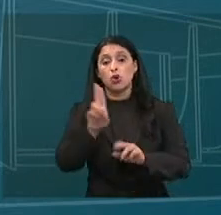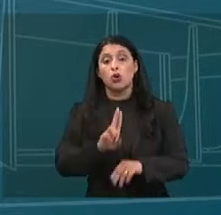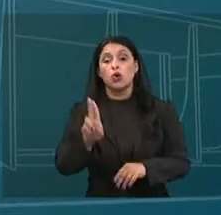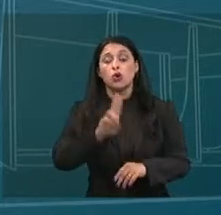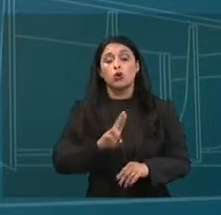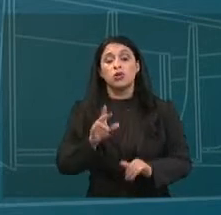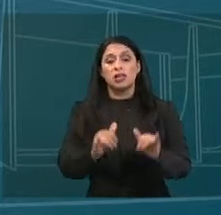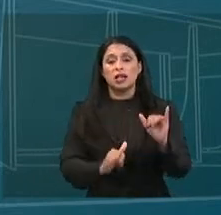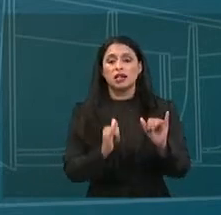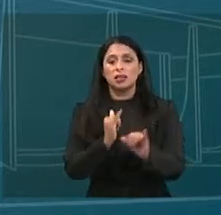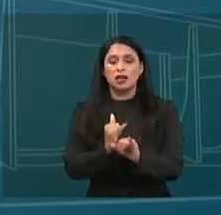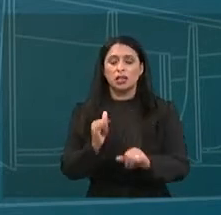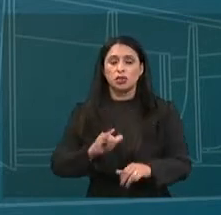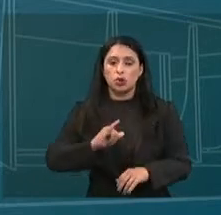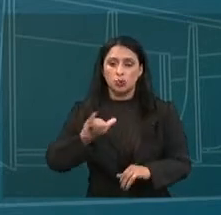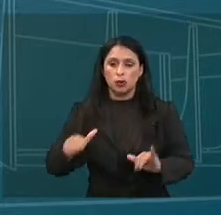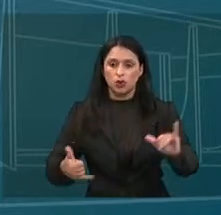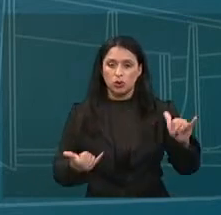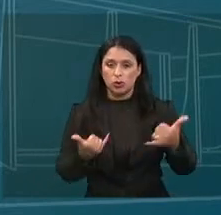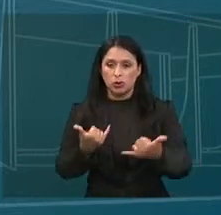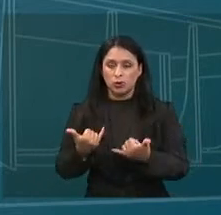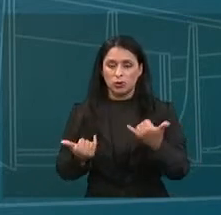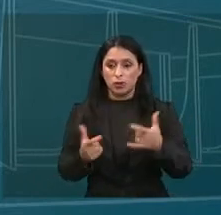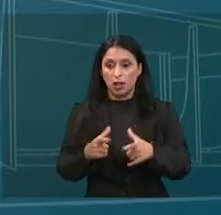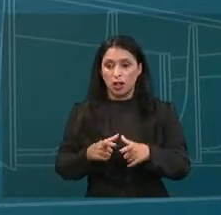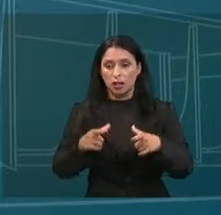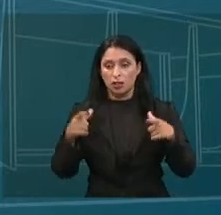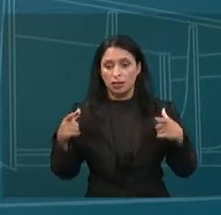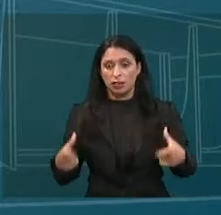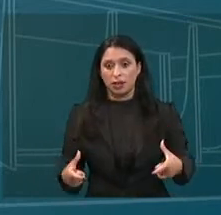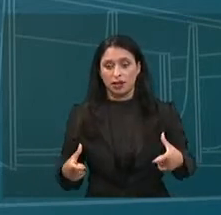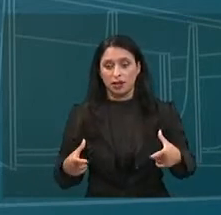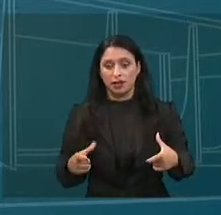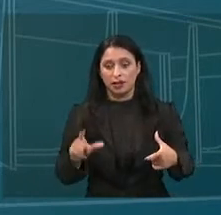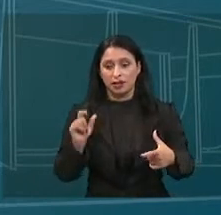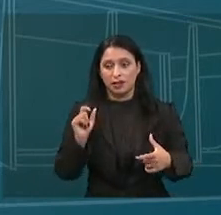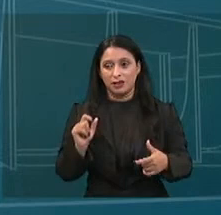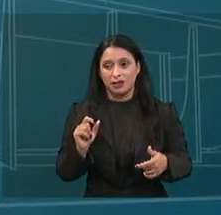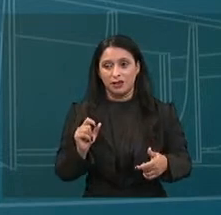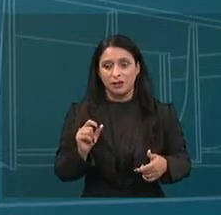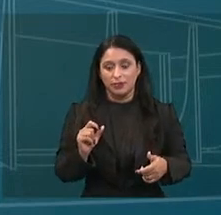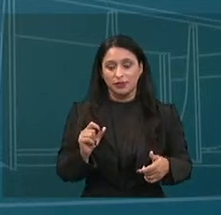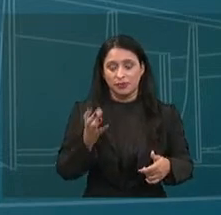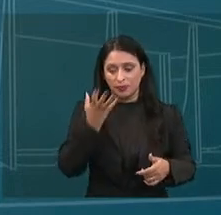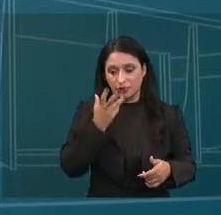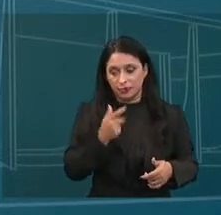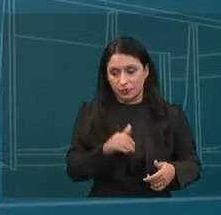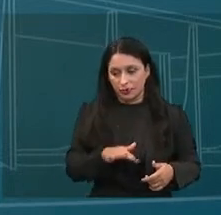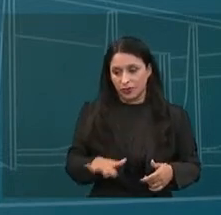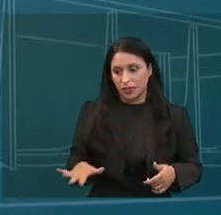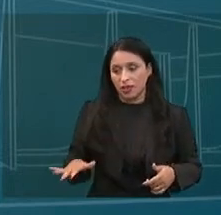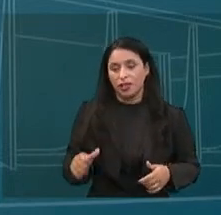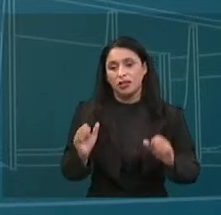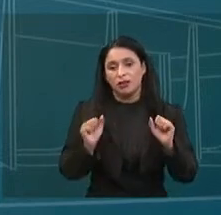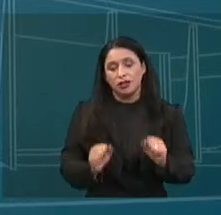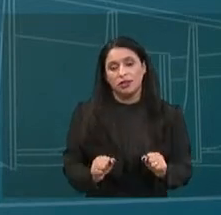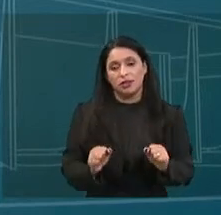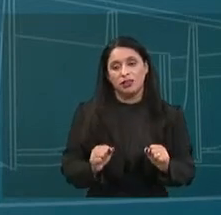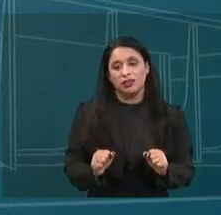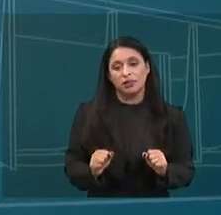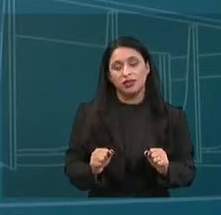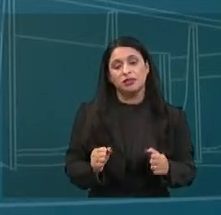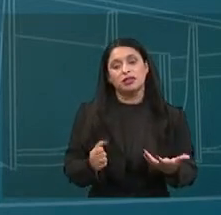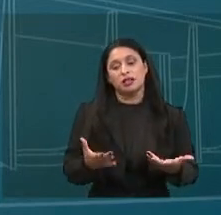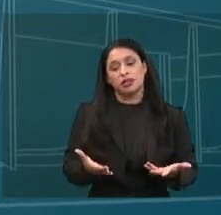Essas oportunidades devem ser cada vez mais maximizadas, com os riscos minimizados para que crianças possam usufruir a internet na sua maior